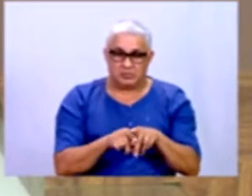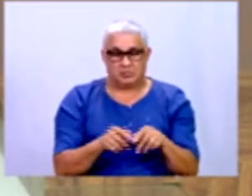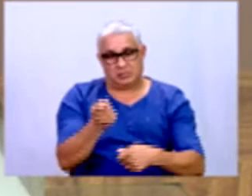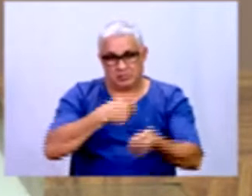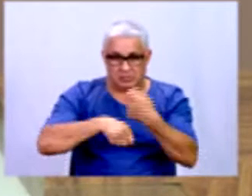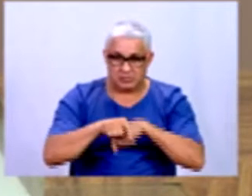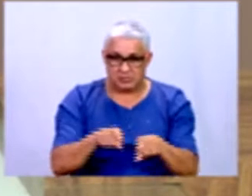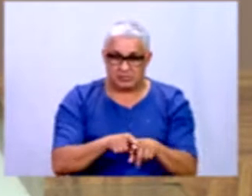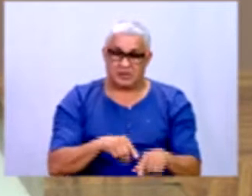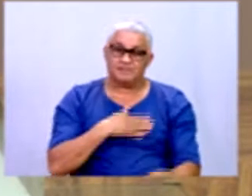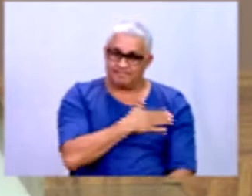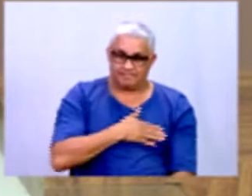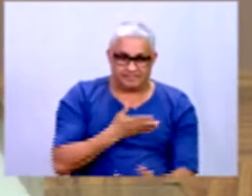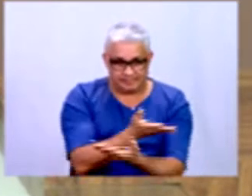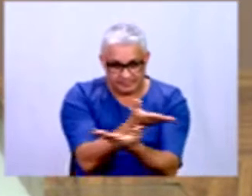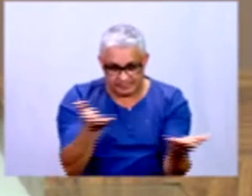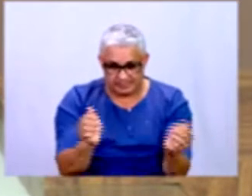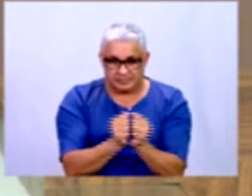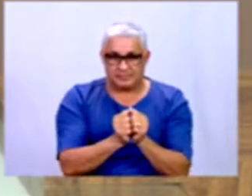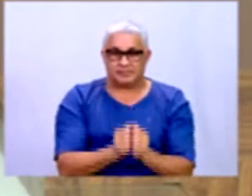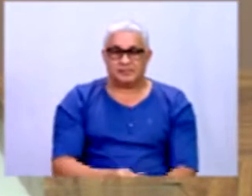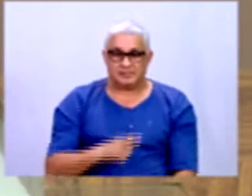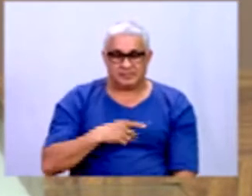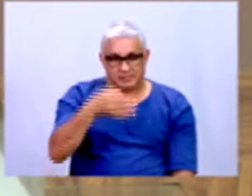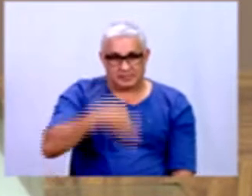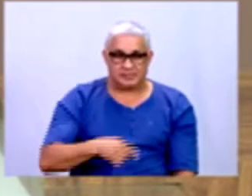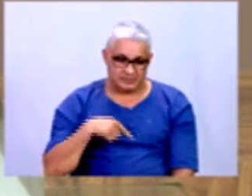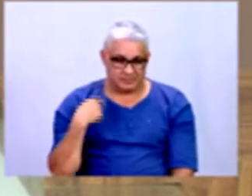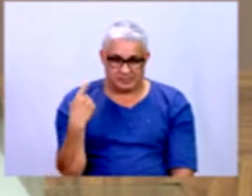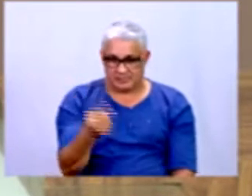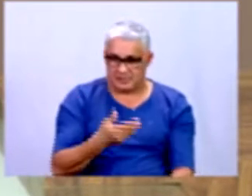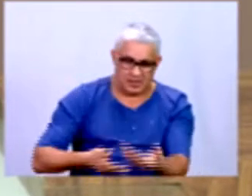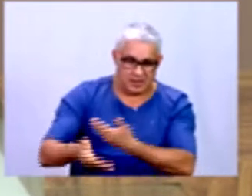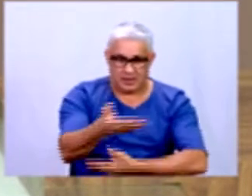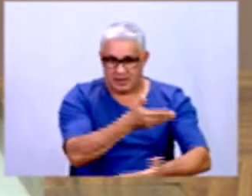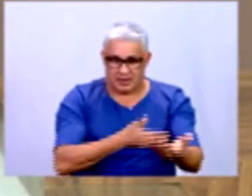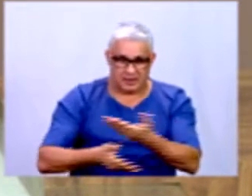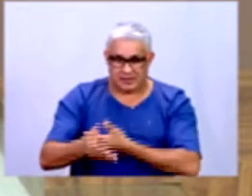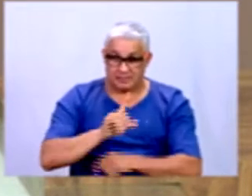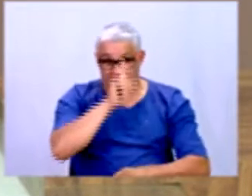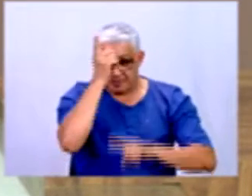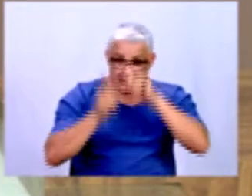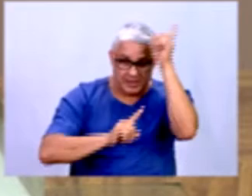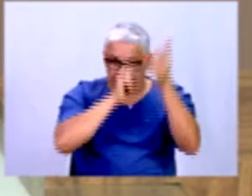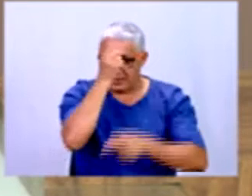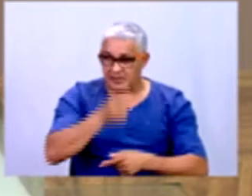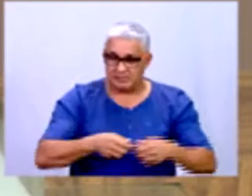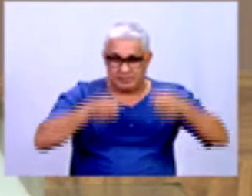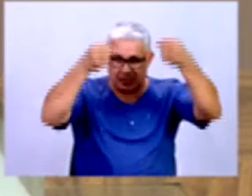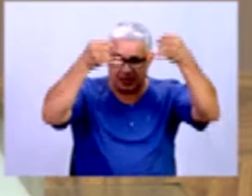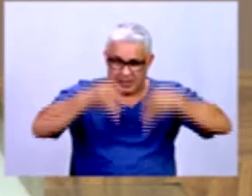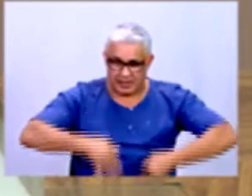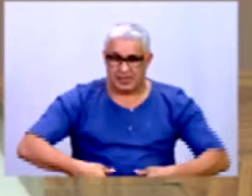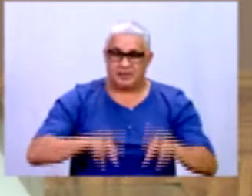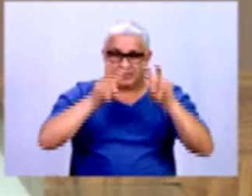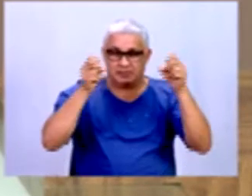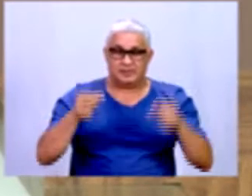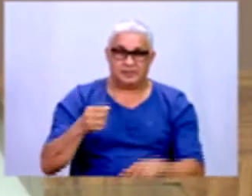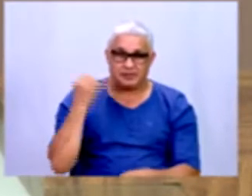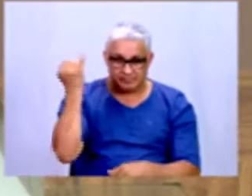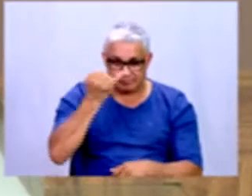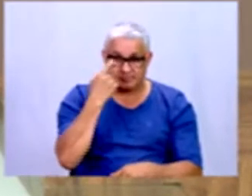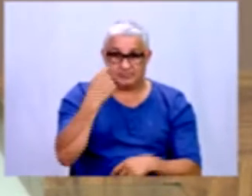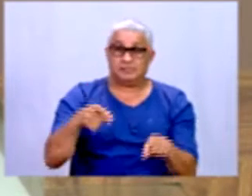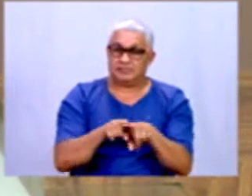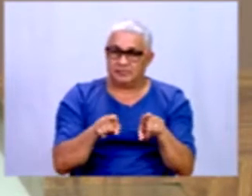né? E será um prazer estar aqui com todos vocês. Tenho certeza que nós iremos trocar muitas ideias, falar muito sobre esse tema, que é um tema interessantíssimo